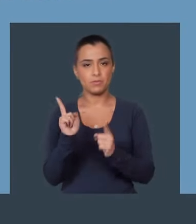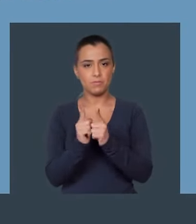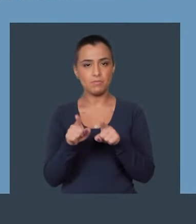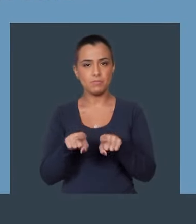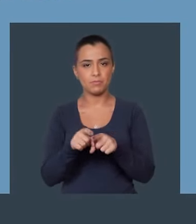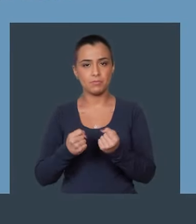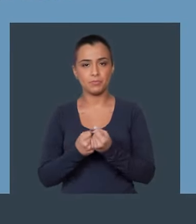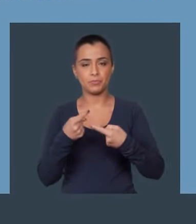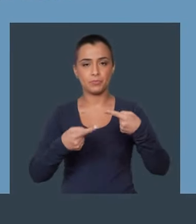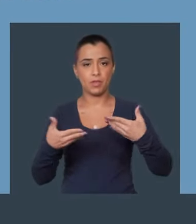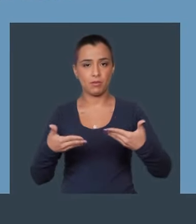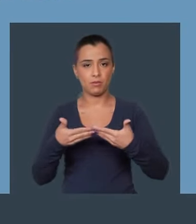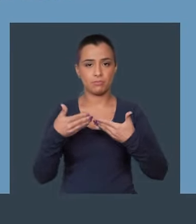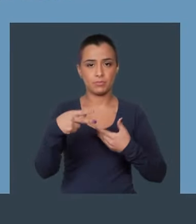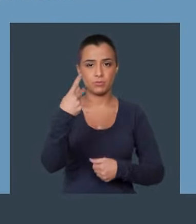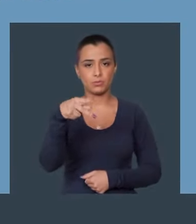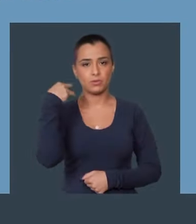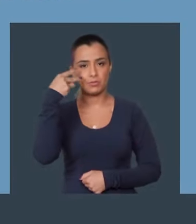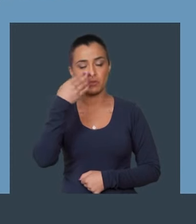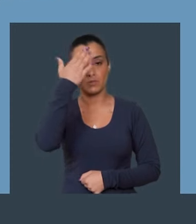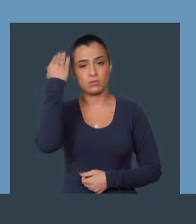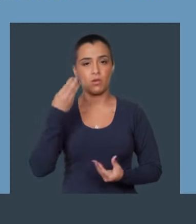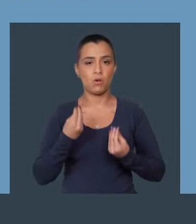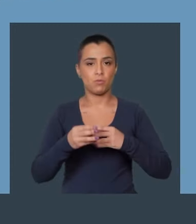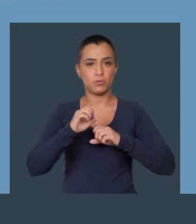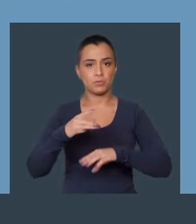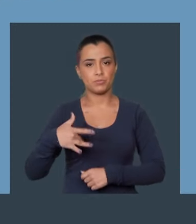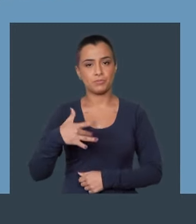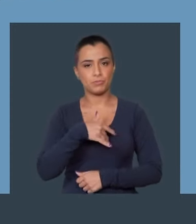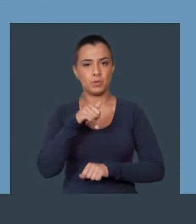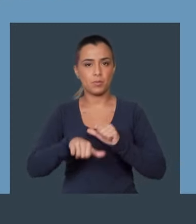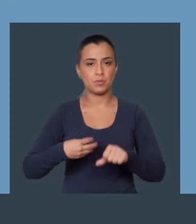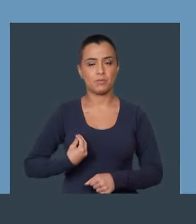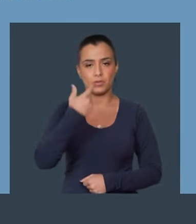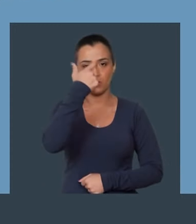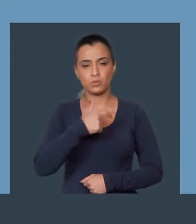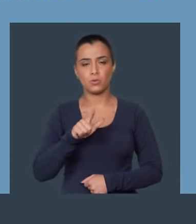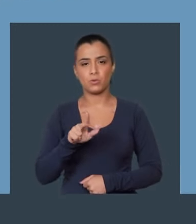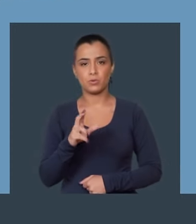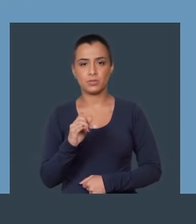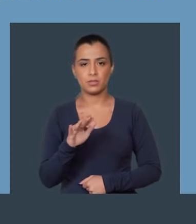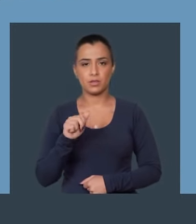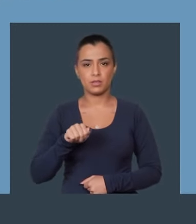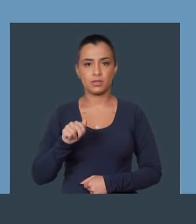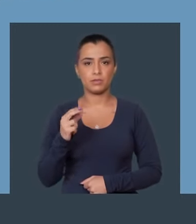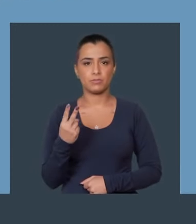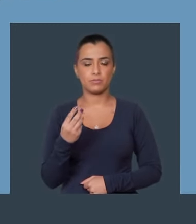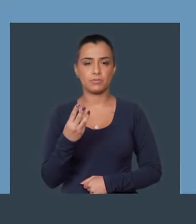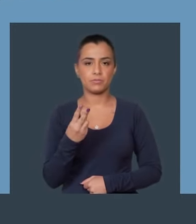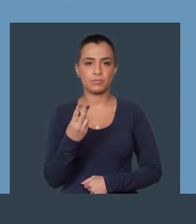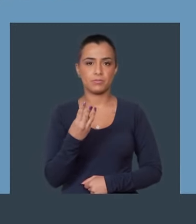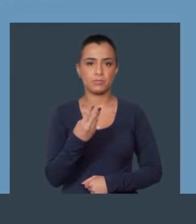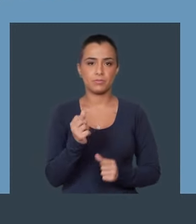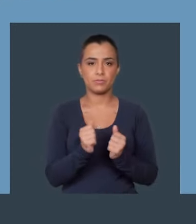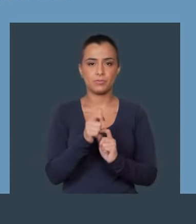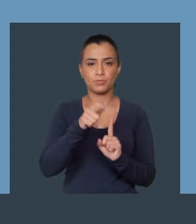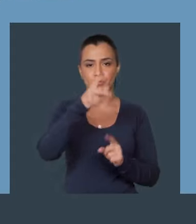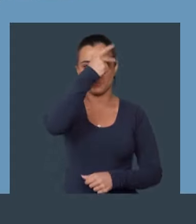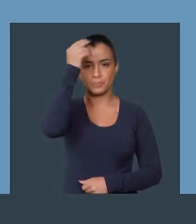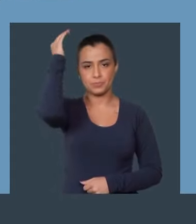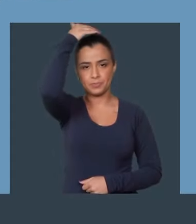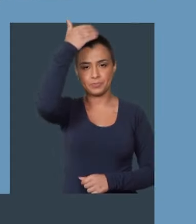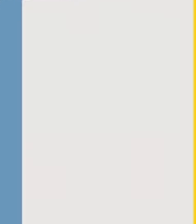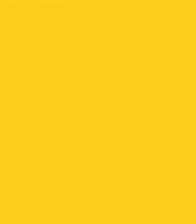recepcionista e assessora política. E serei a sua vereadora. Sei o quanto a educação e a saúde transformam vidas. Sou Luciana Santos, 23, 23,